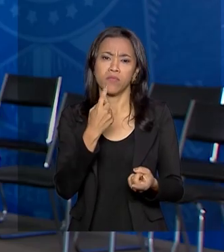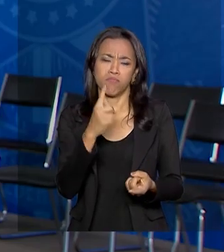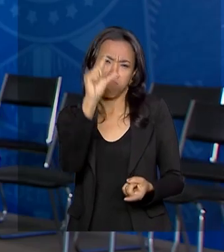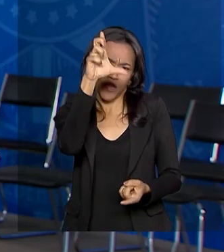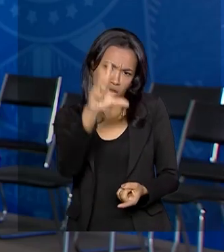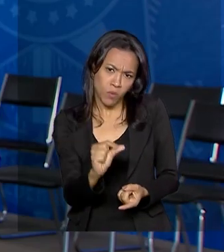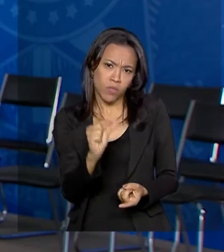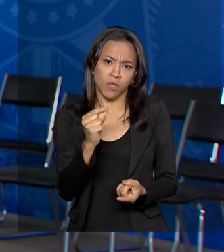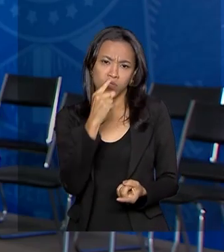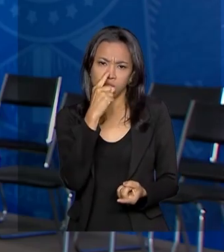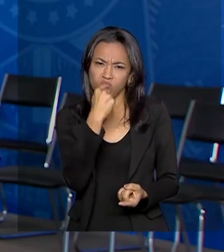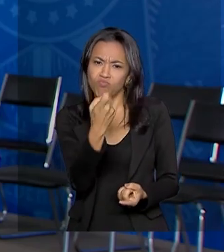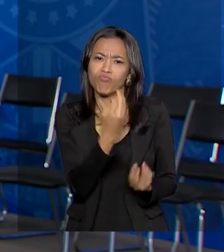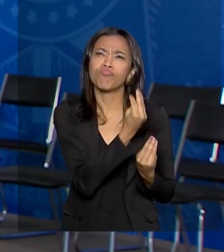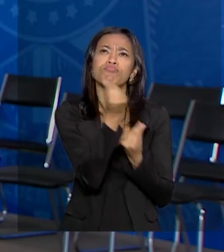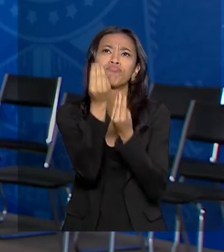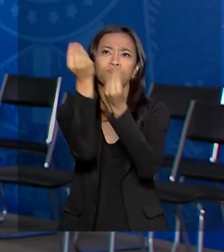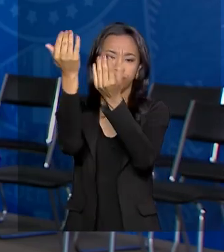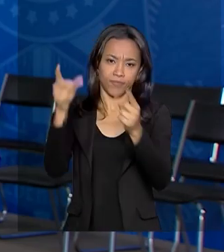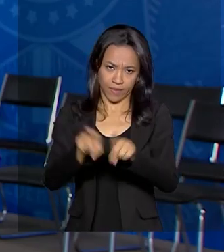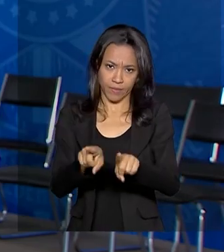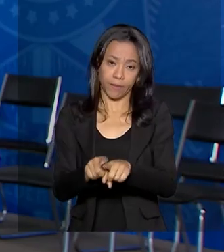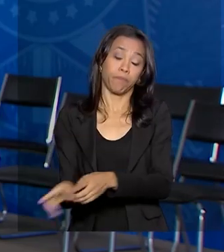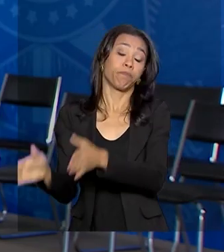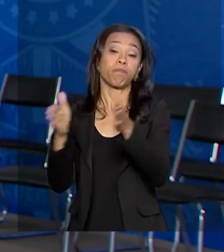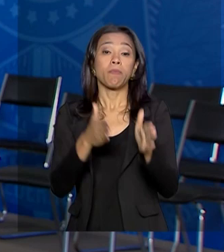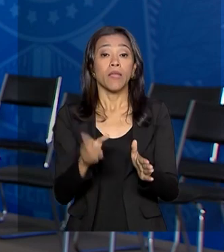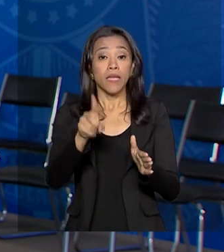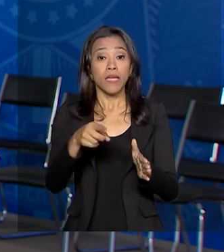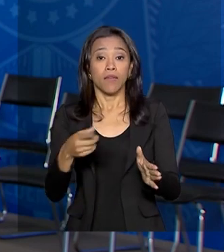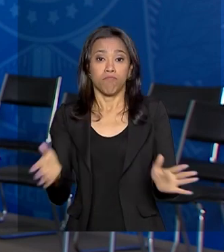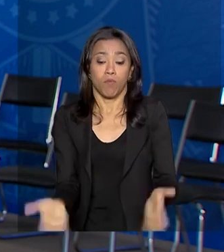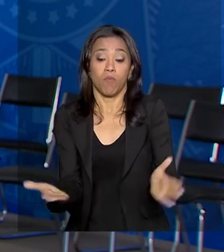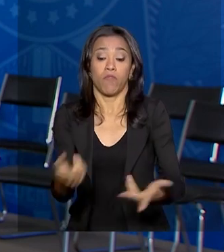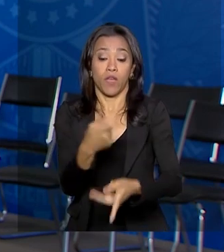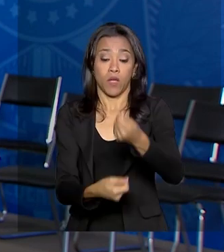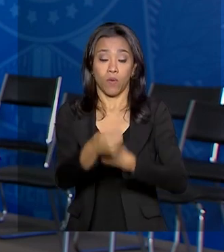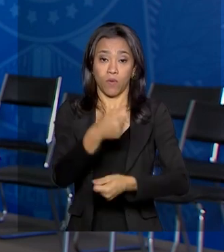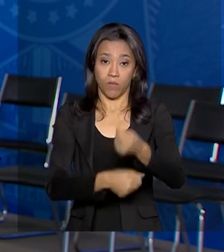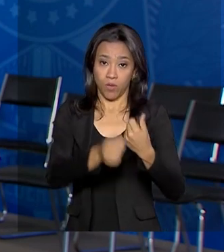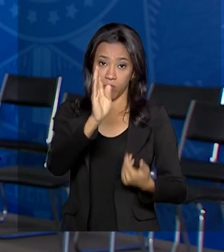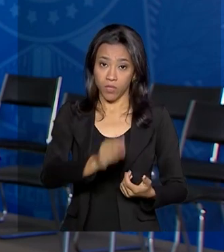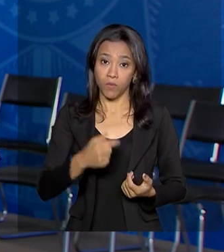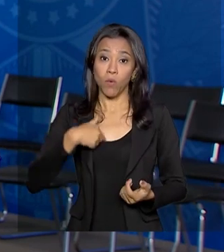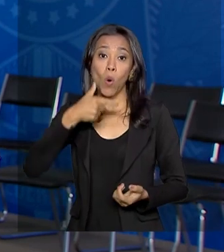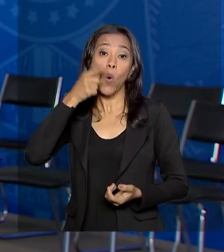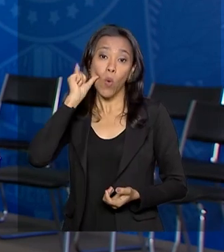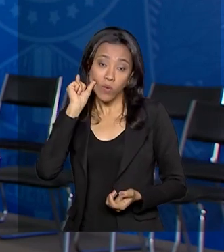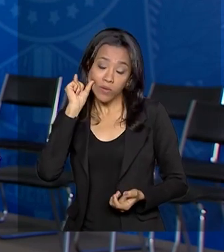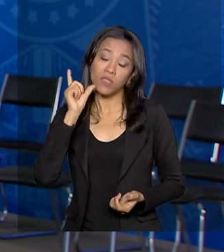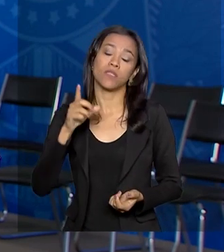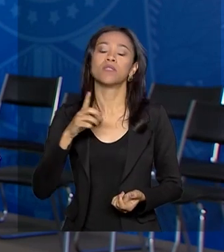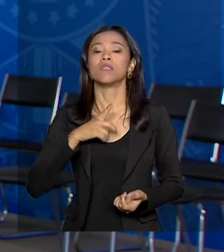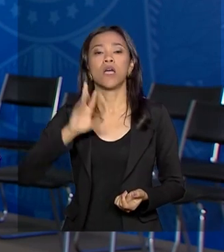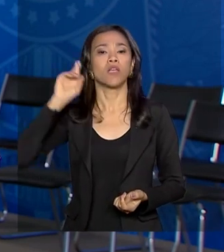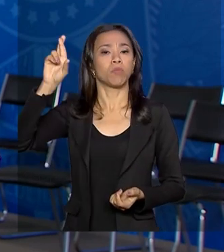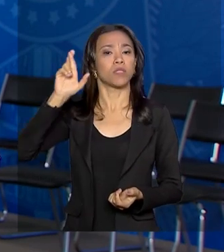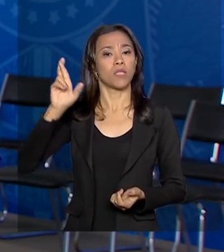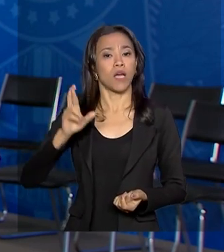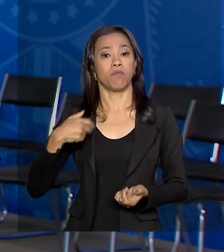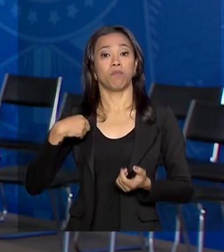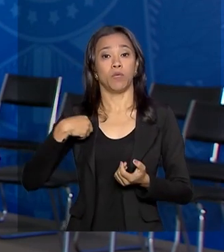nessa rota de promover a economia do país, foi realizado ontem aqui em Brasília pelo Ministério da Agricultura,